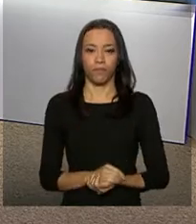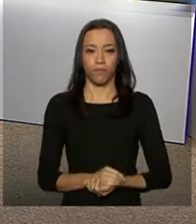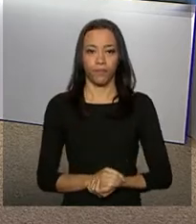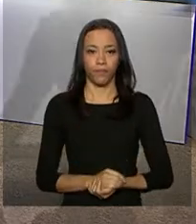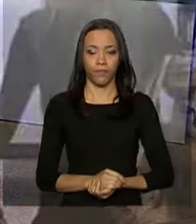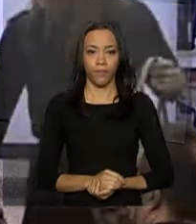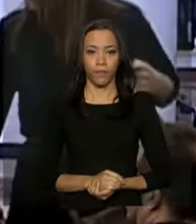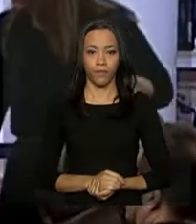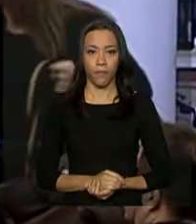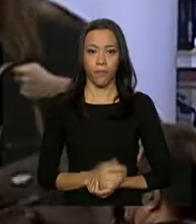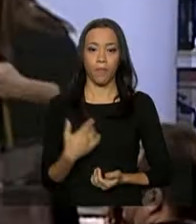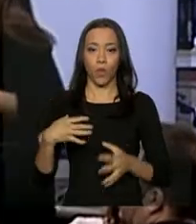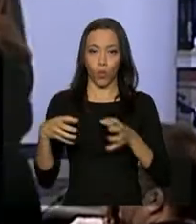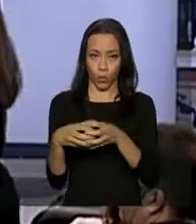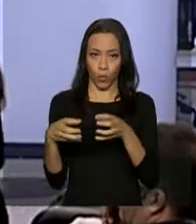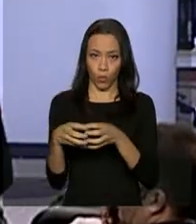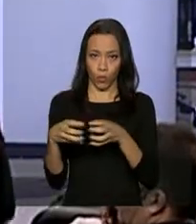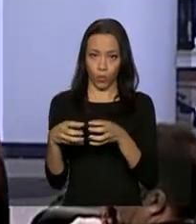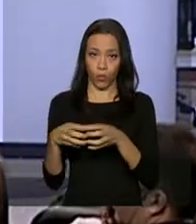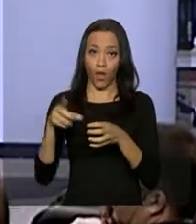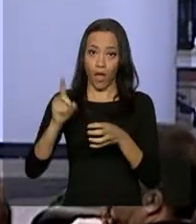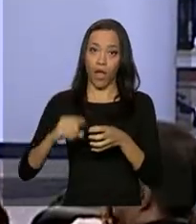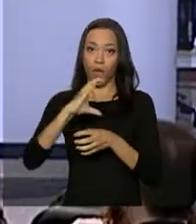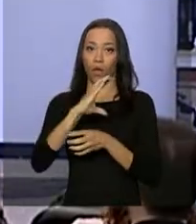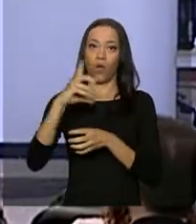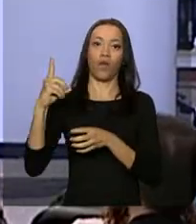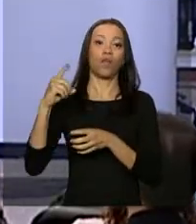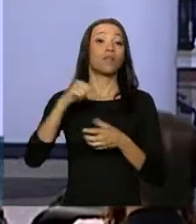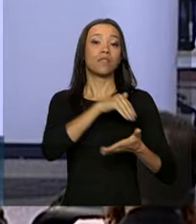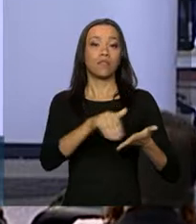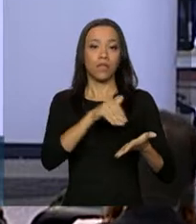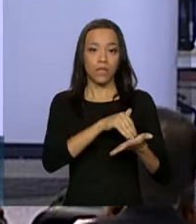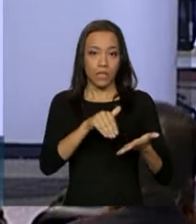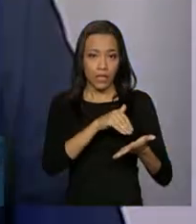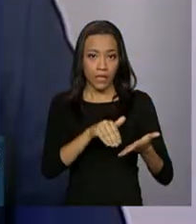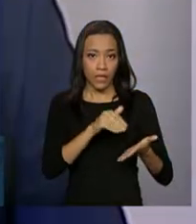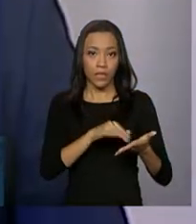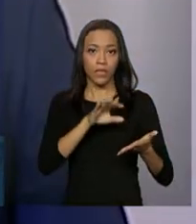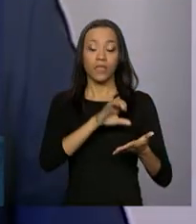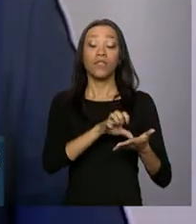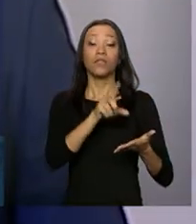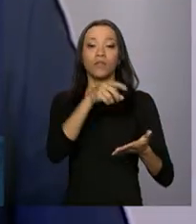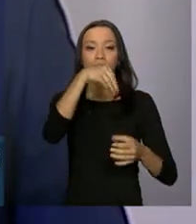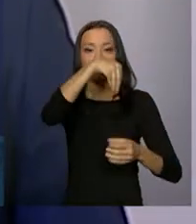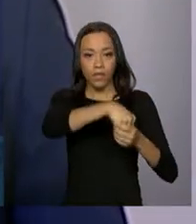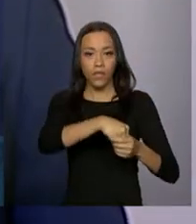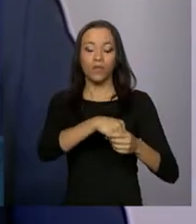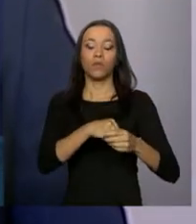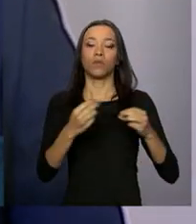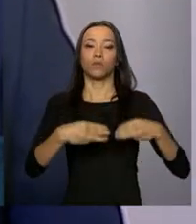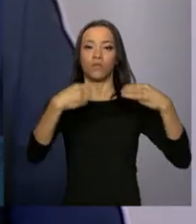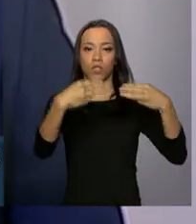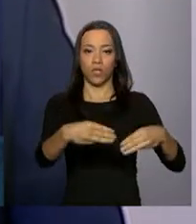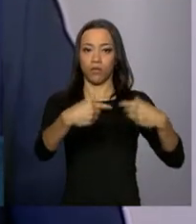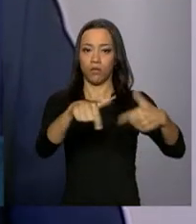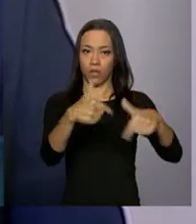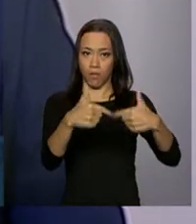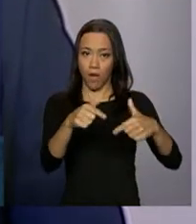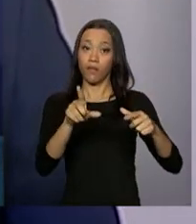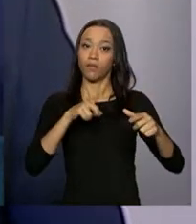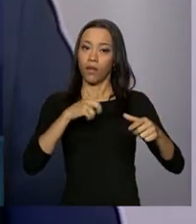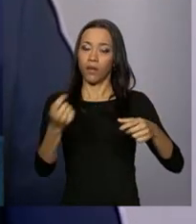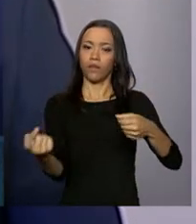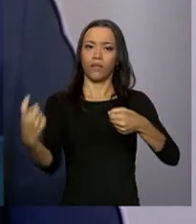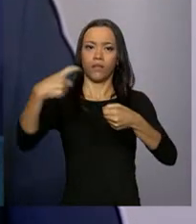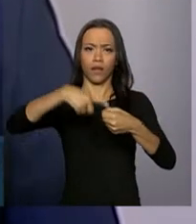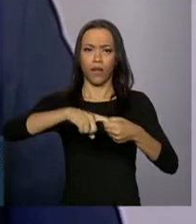grupo é coordenado pela Secretaria de Inspeção do Trabalho do Ministério do Trabalho e Emprego e é integrado por